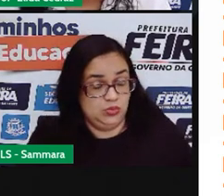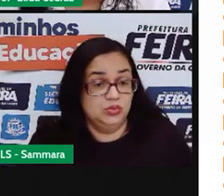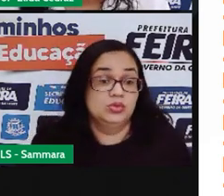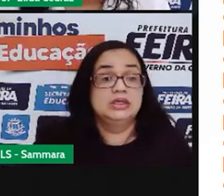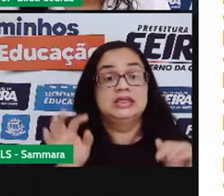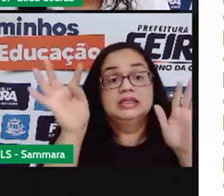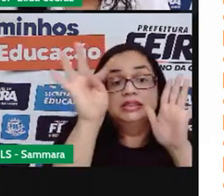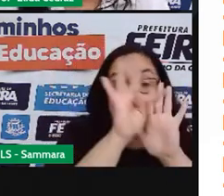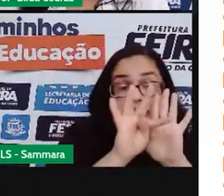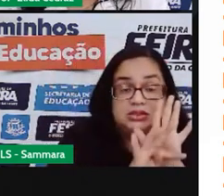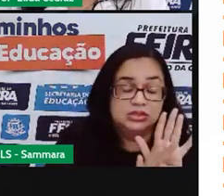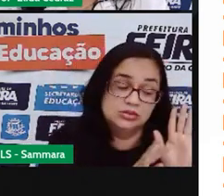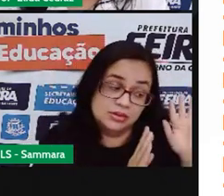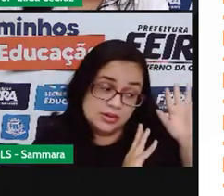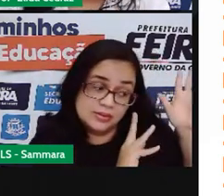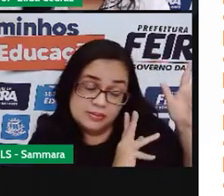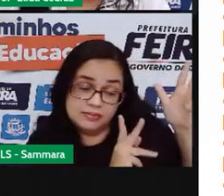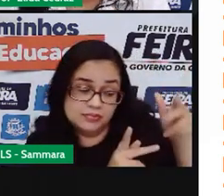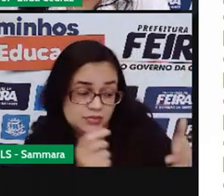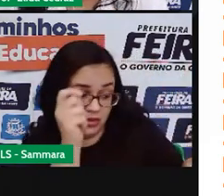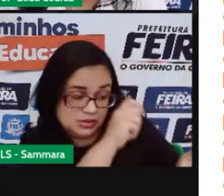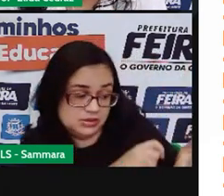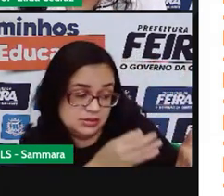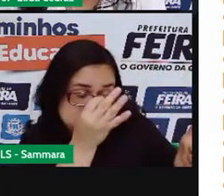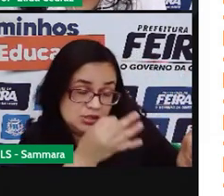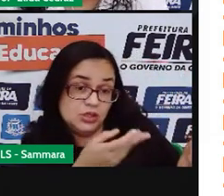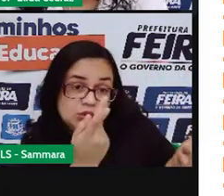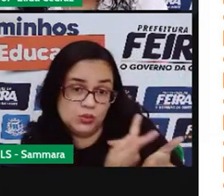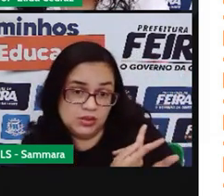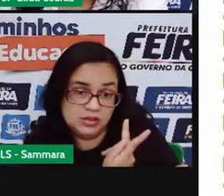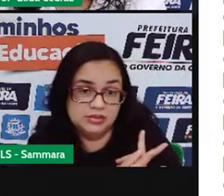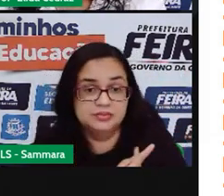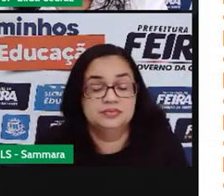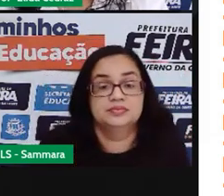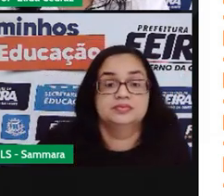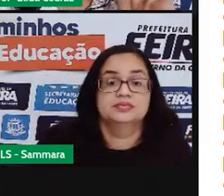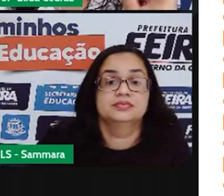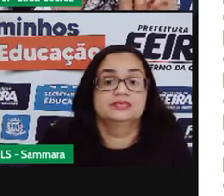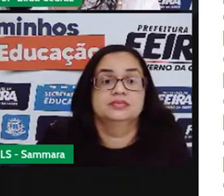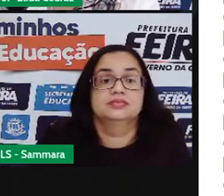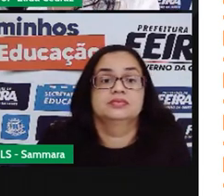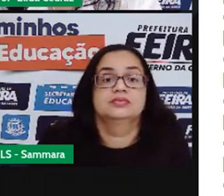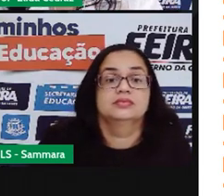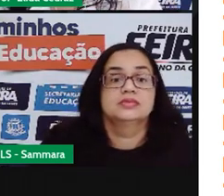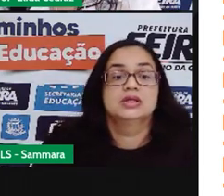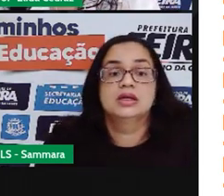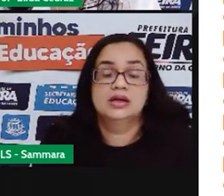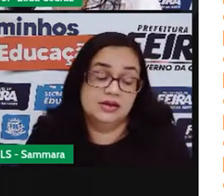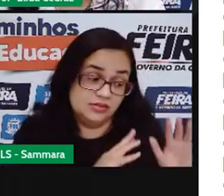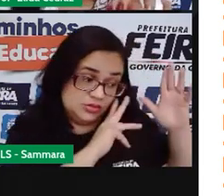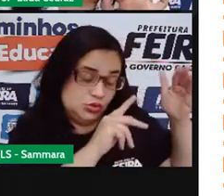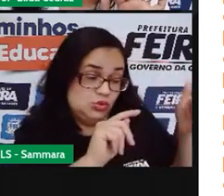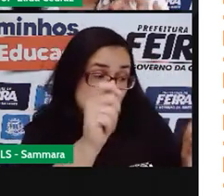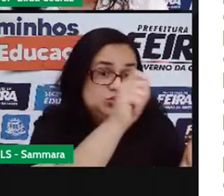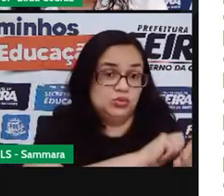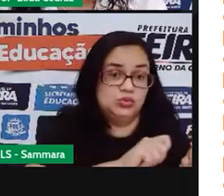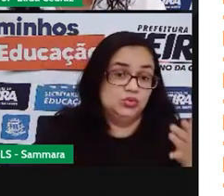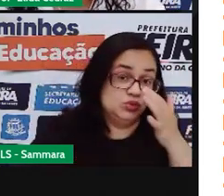texto com revisão ortográfica no seu conflito. Ó, revise sua escrita,